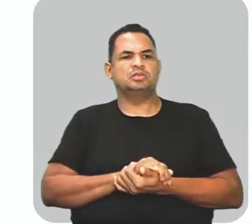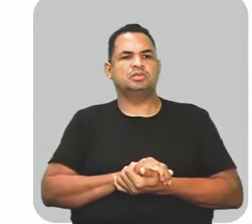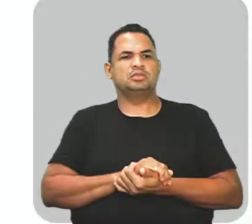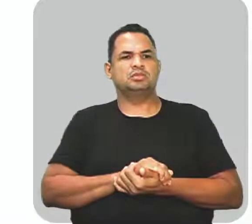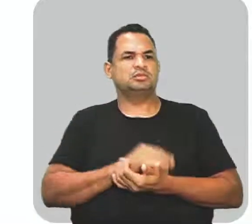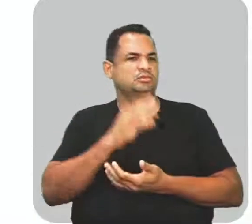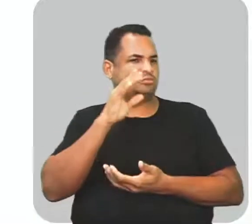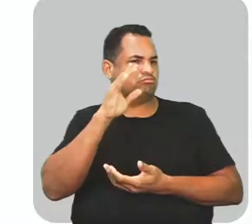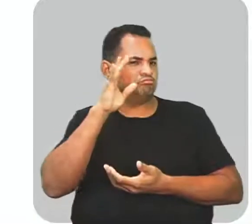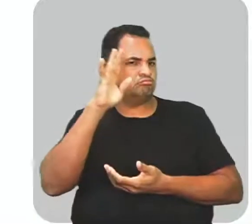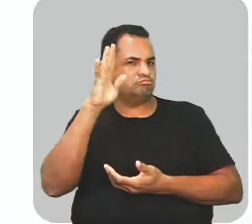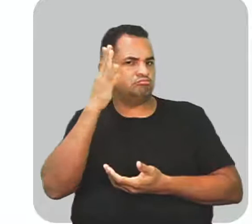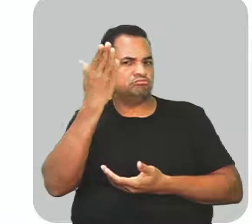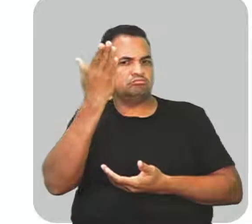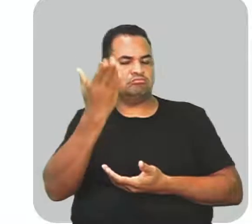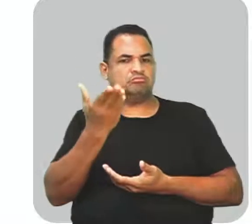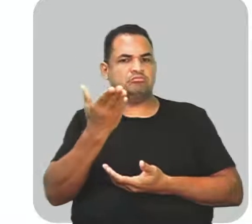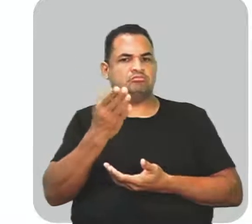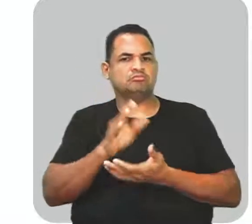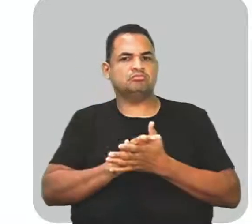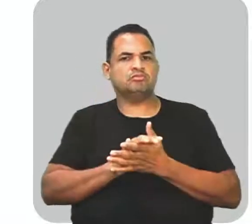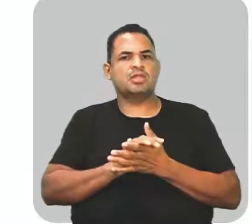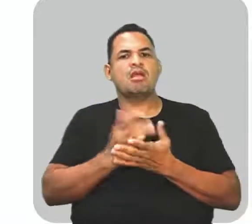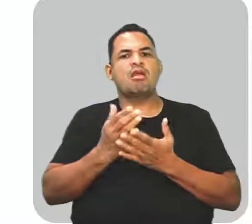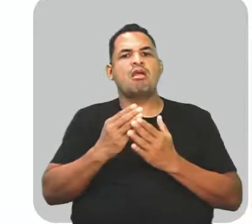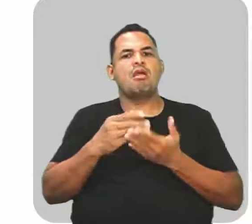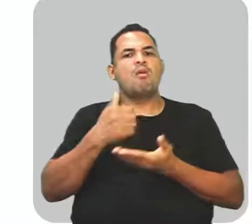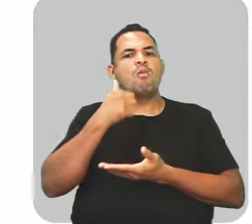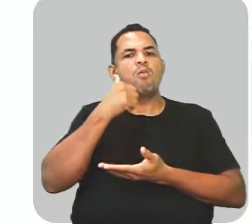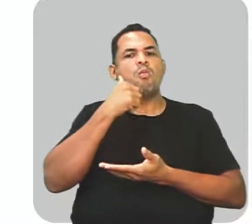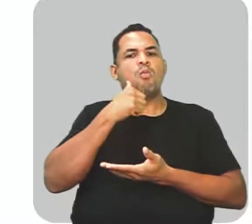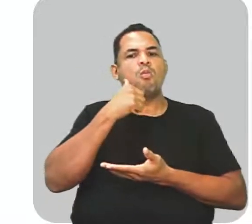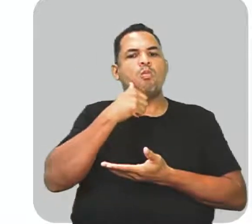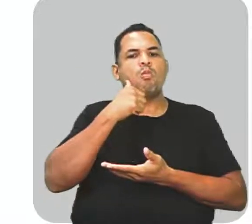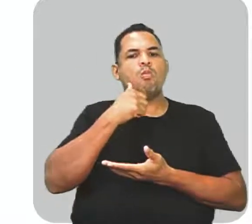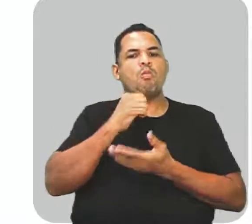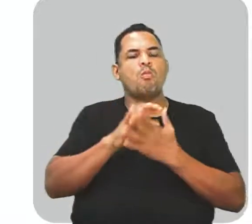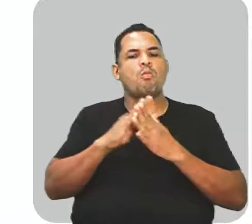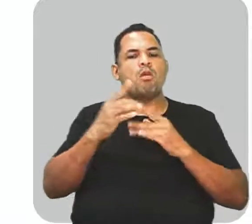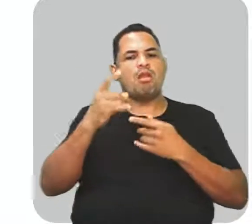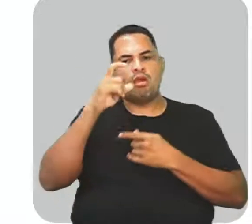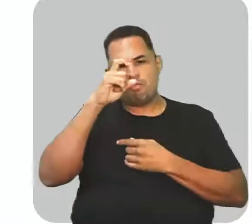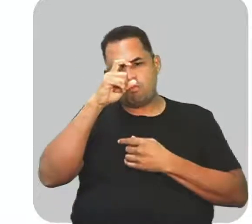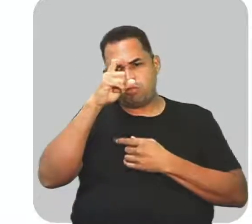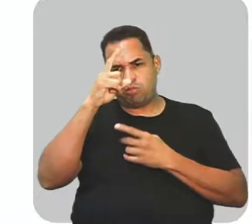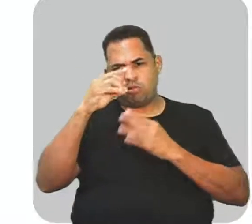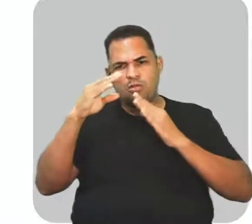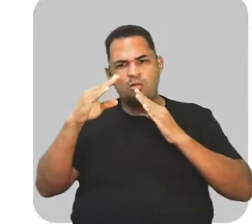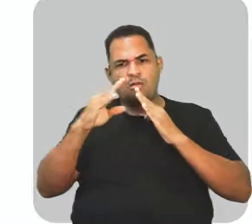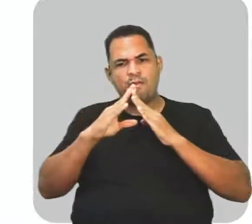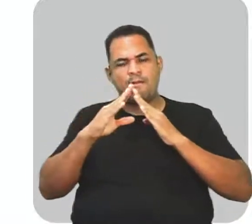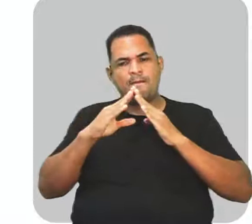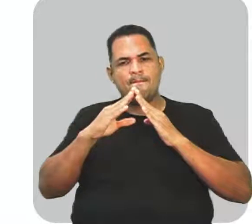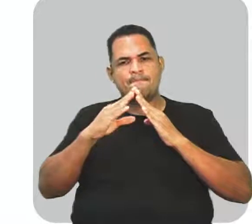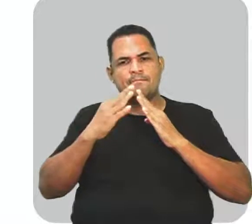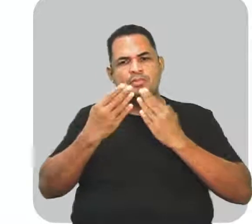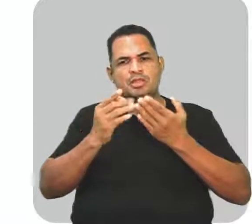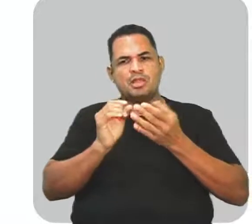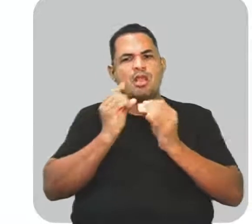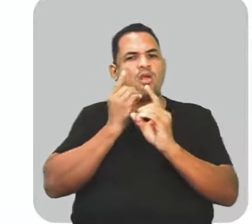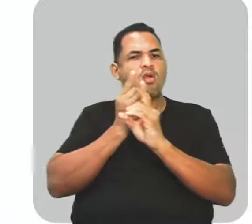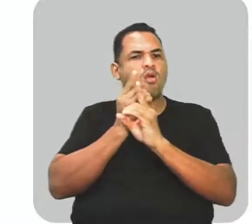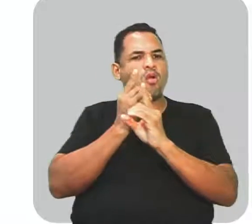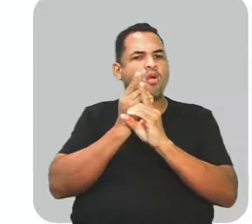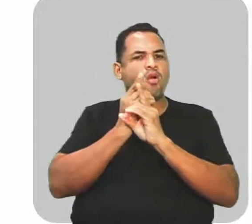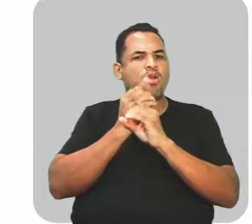Imagine a situação em que uma enfermeira, ao passar no corredor de um hospital, encontra pessoas conversando em